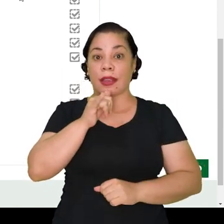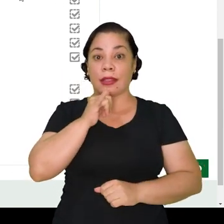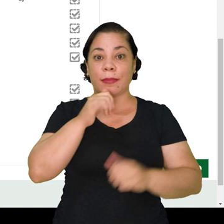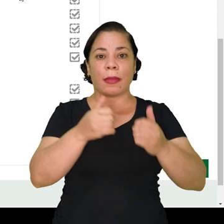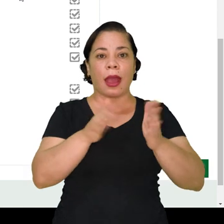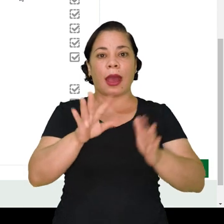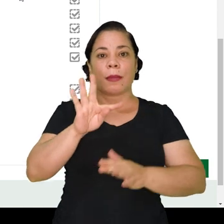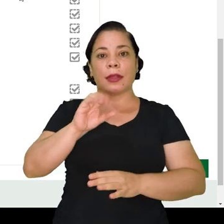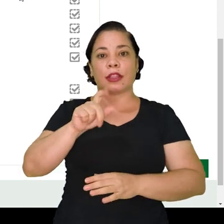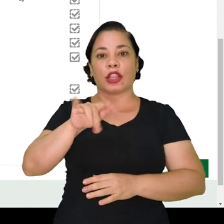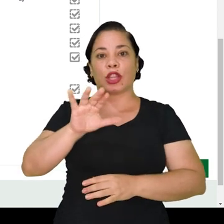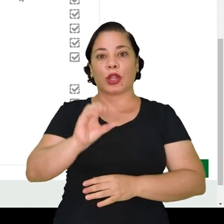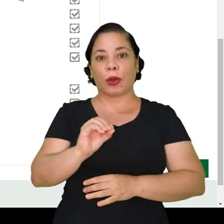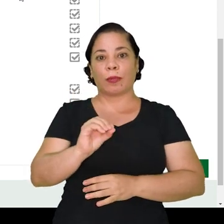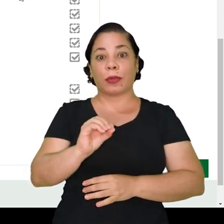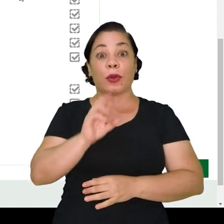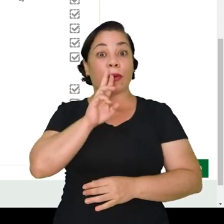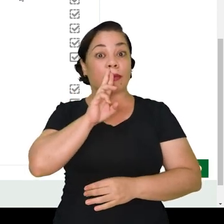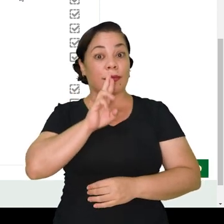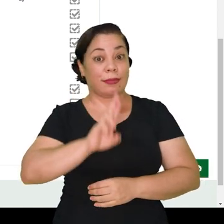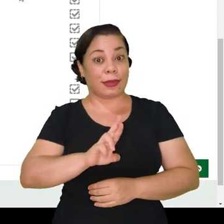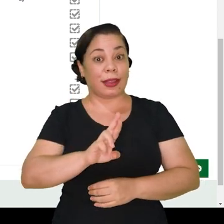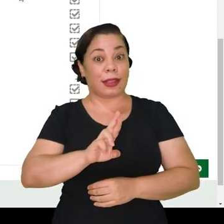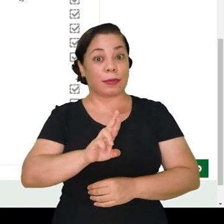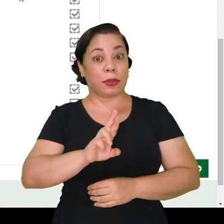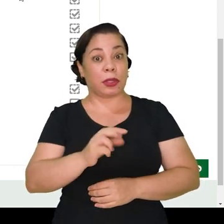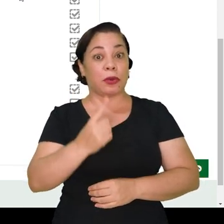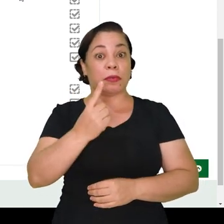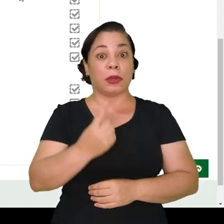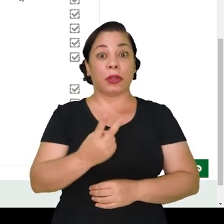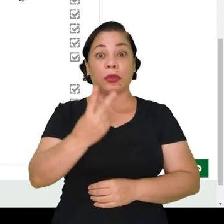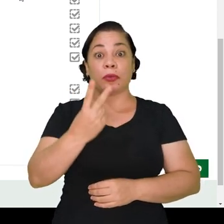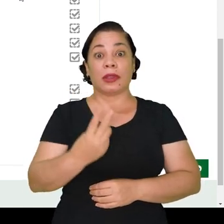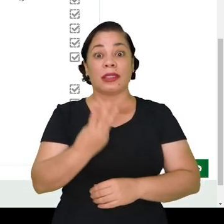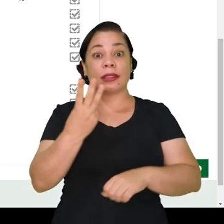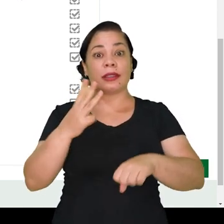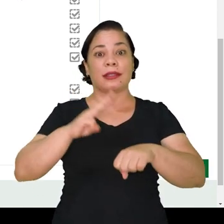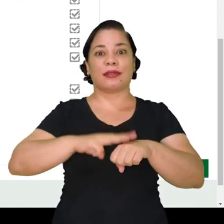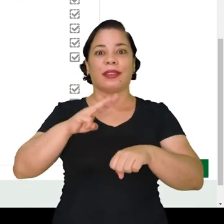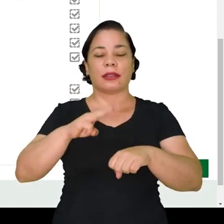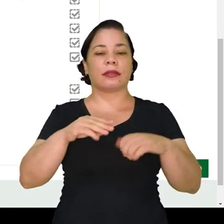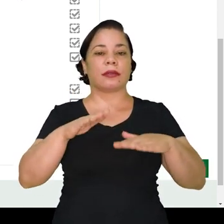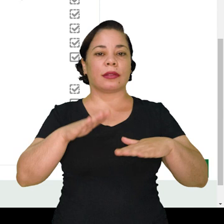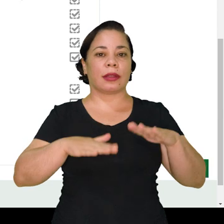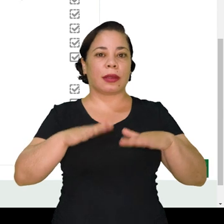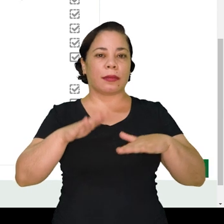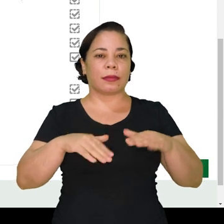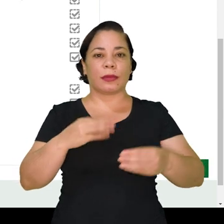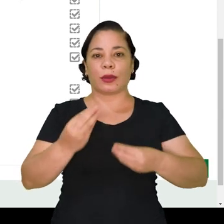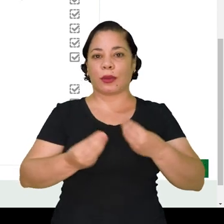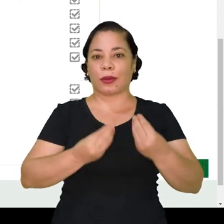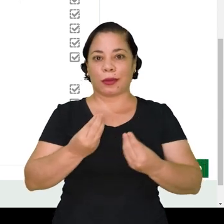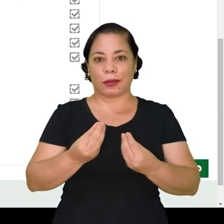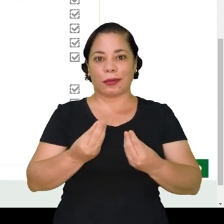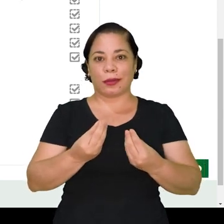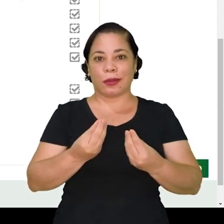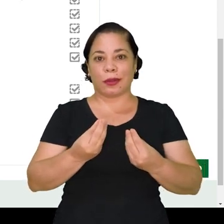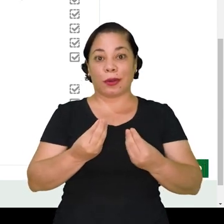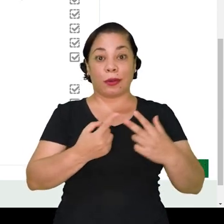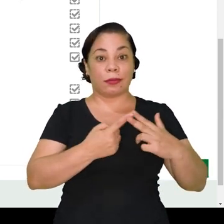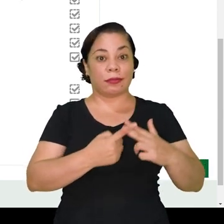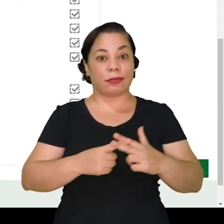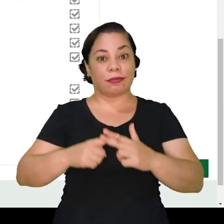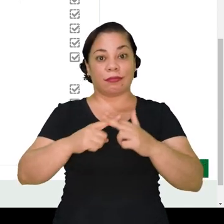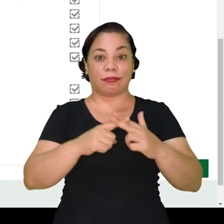exemplo, ele precisa abrir um tópico, ele precisa responder uma, duas, três vezes. Isso vai depender da forma